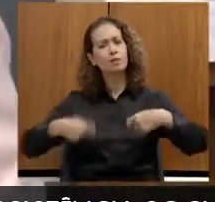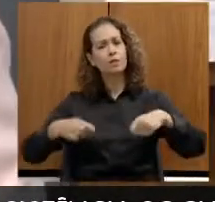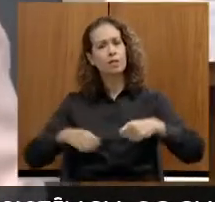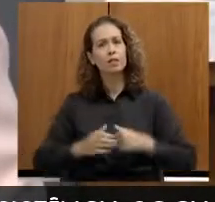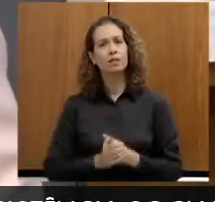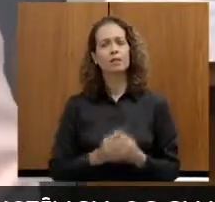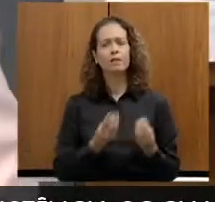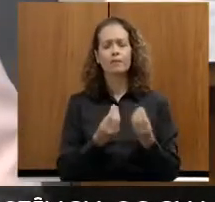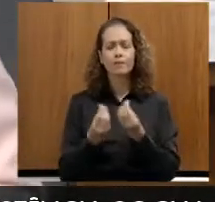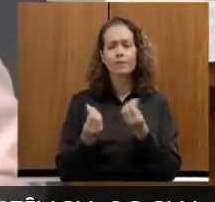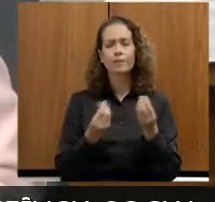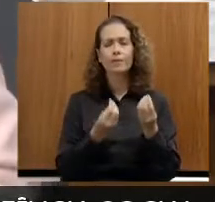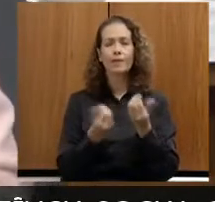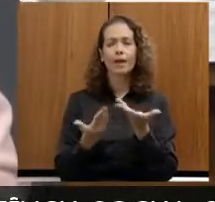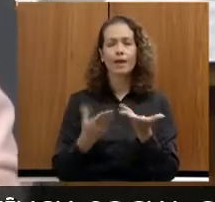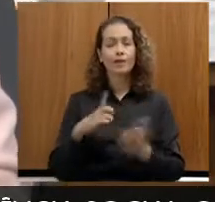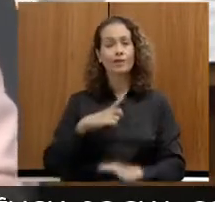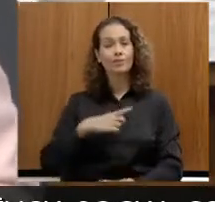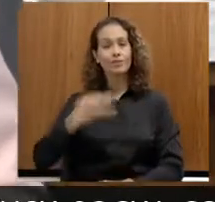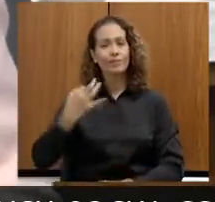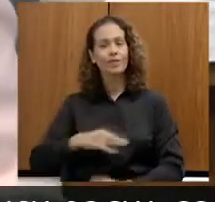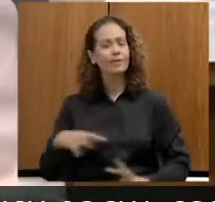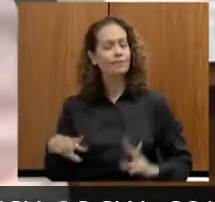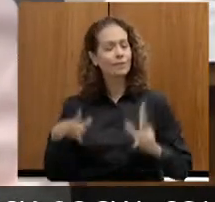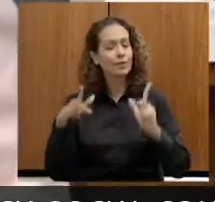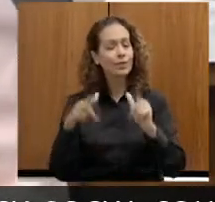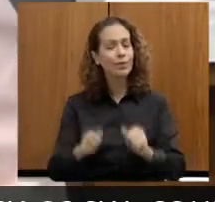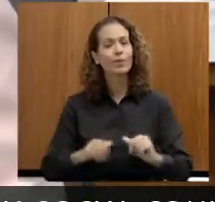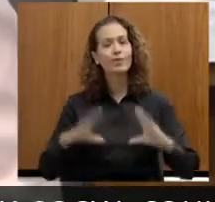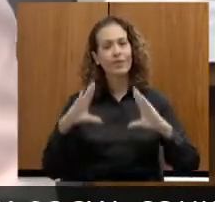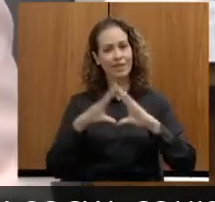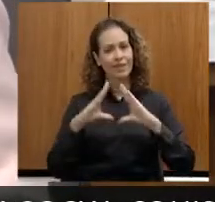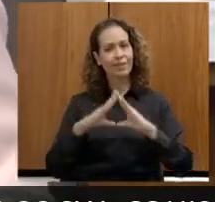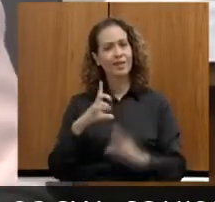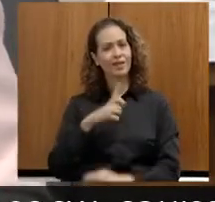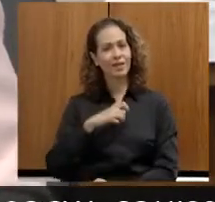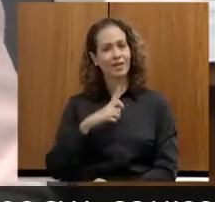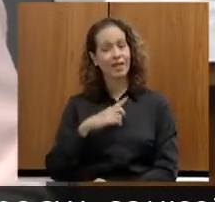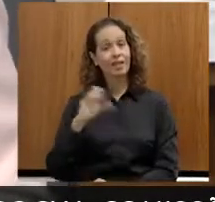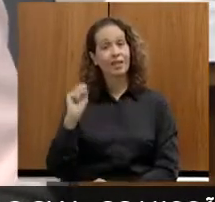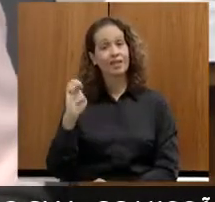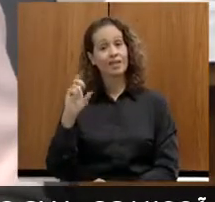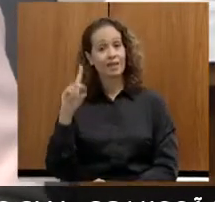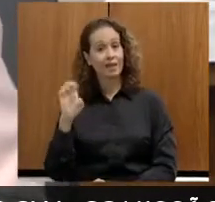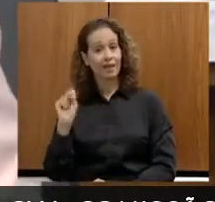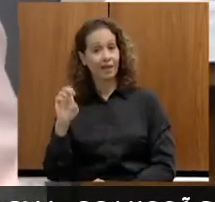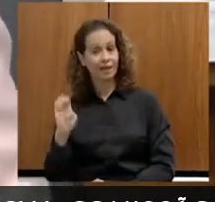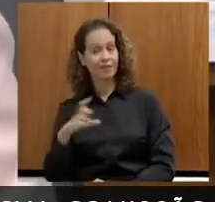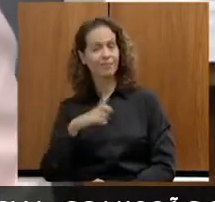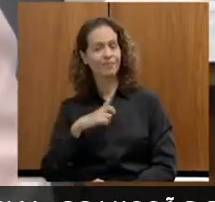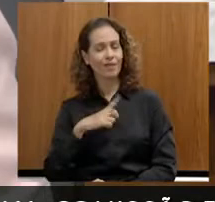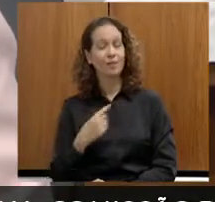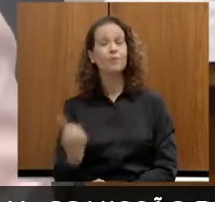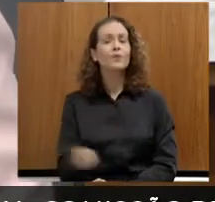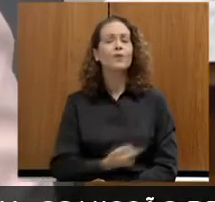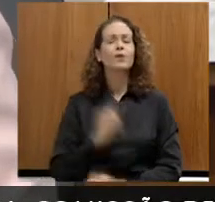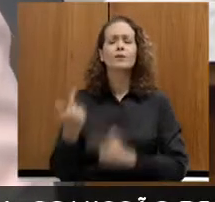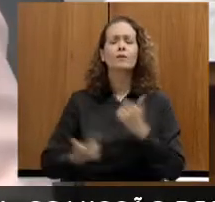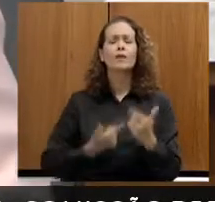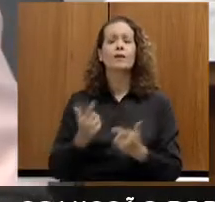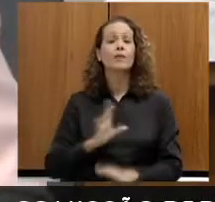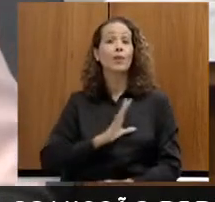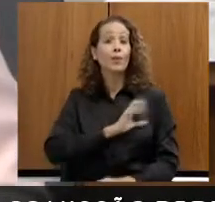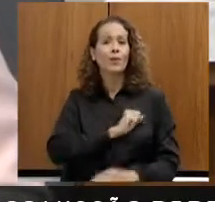sensibilidade, eu posso ter certeza que todos nós da CEDESI o temos. E isso faz a gente trabalhar com muito amor.